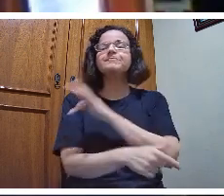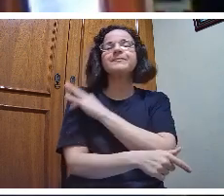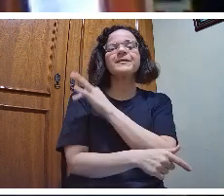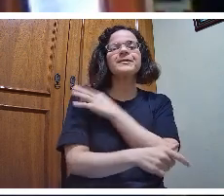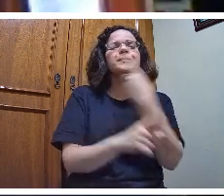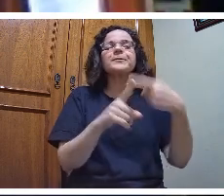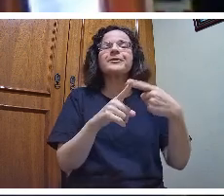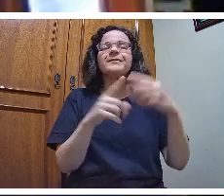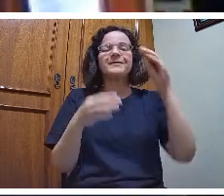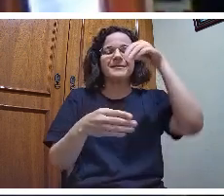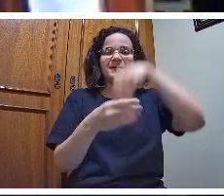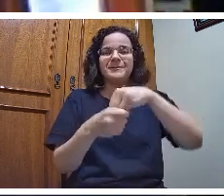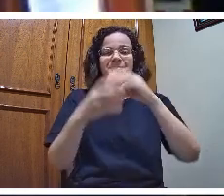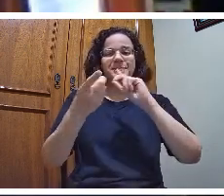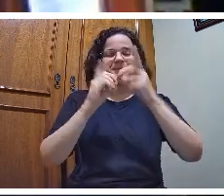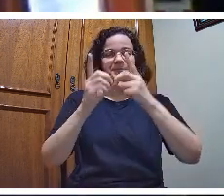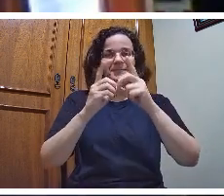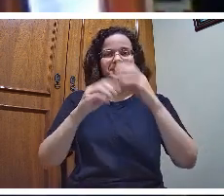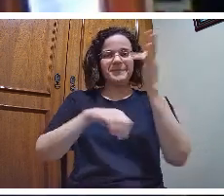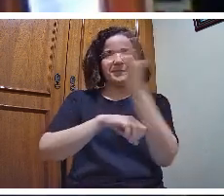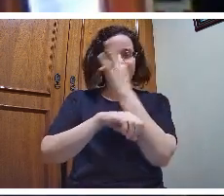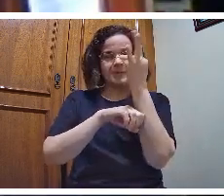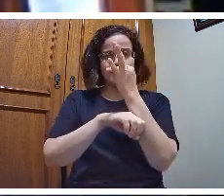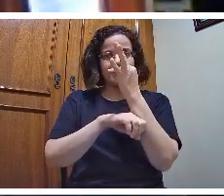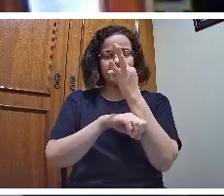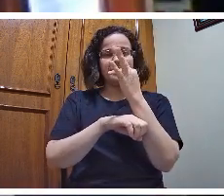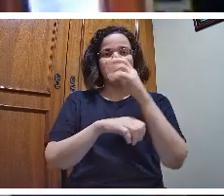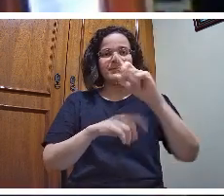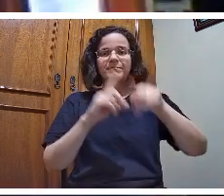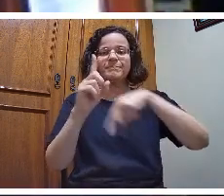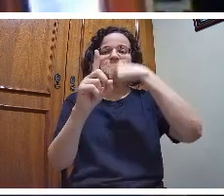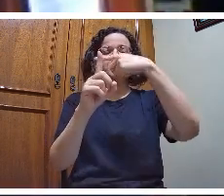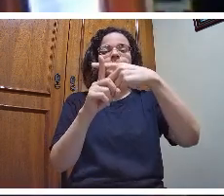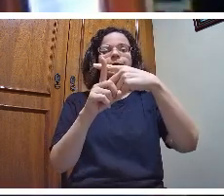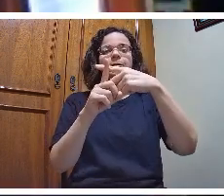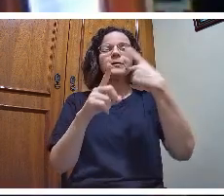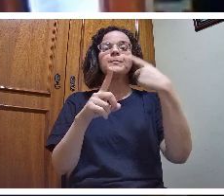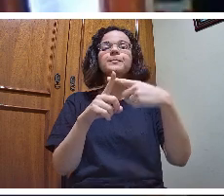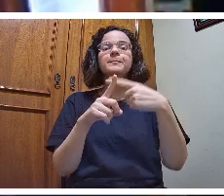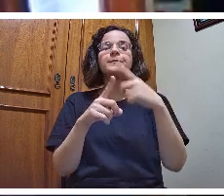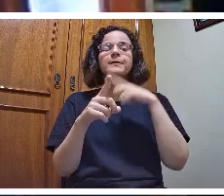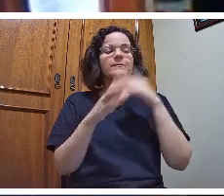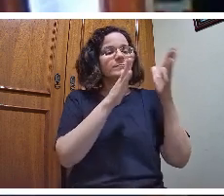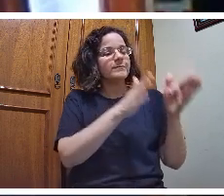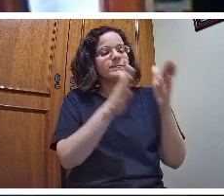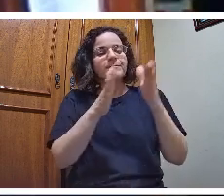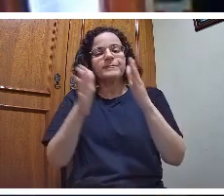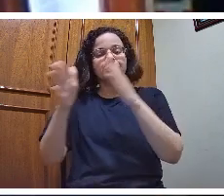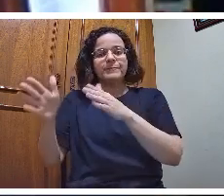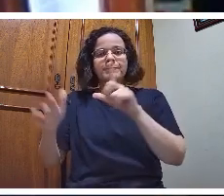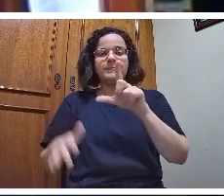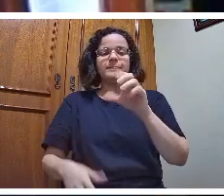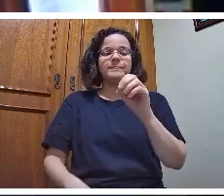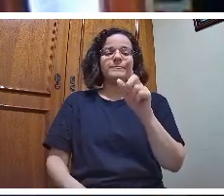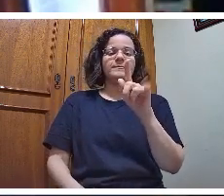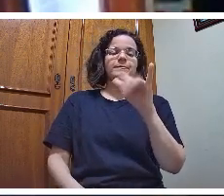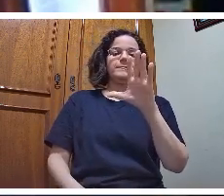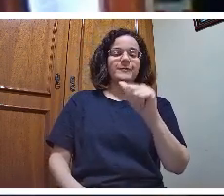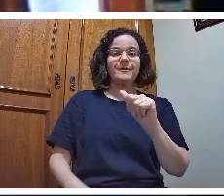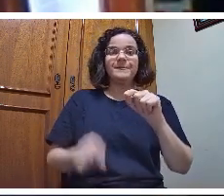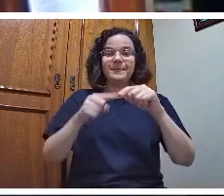formal positivista, nós temos uma sequência lógica, essa proposta não é de uma